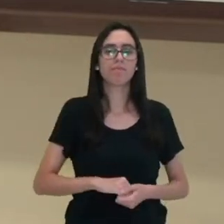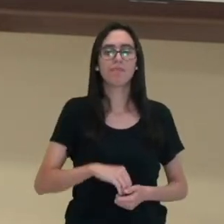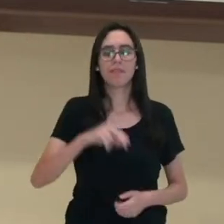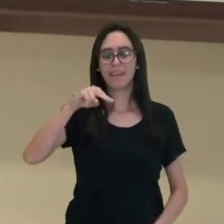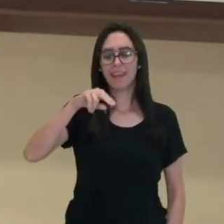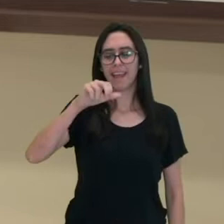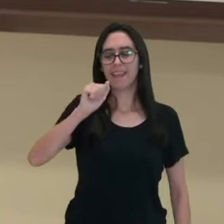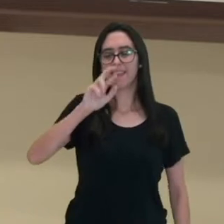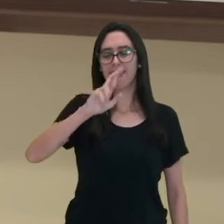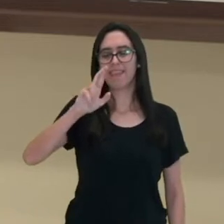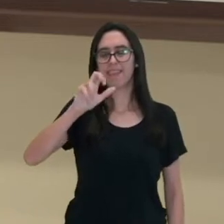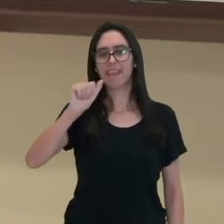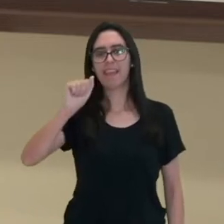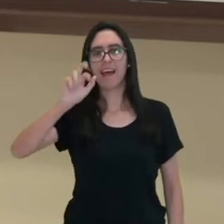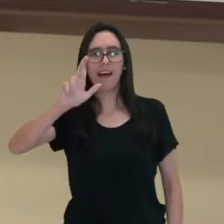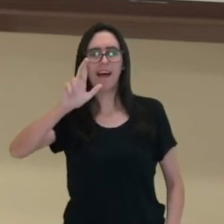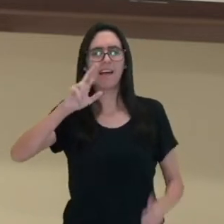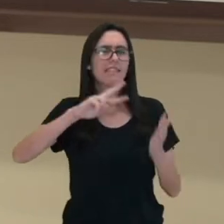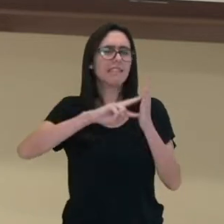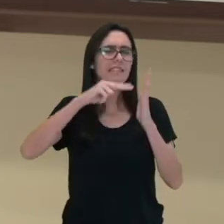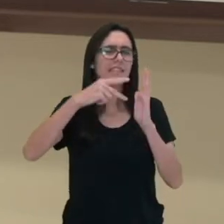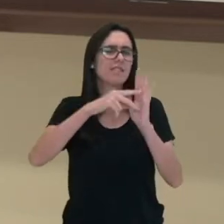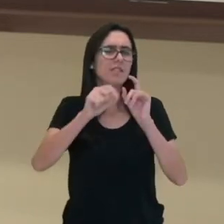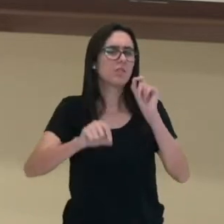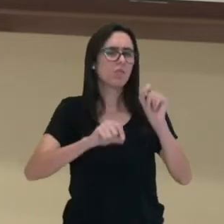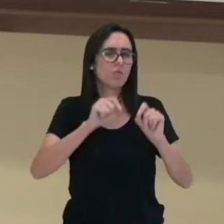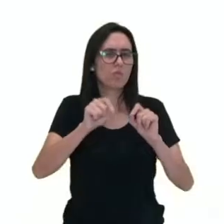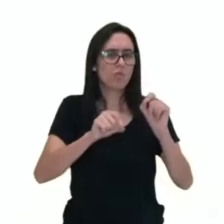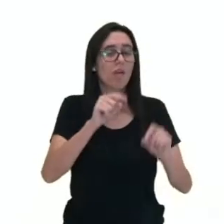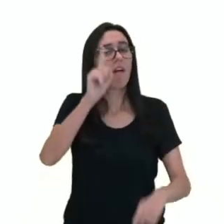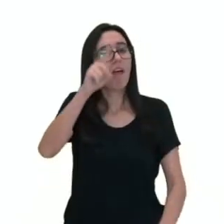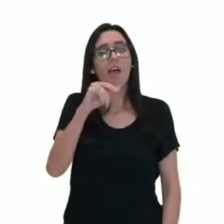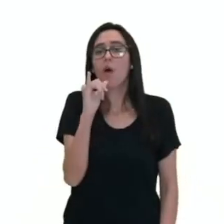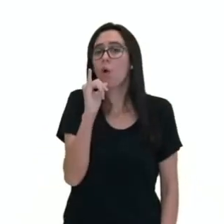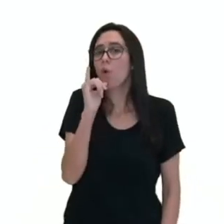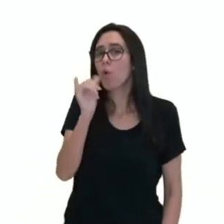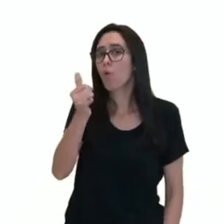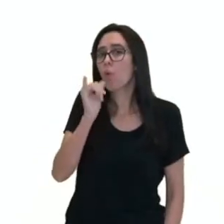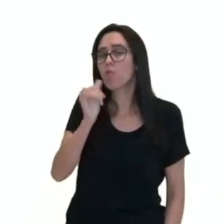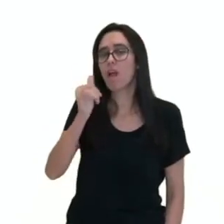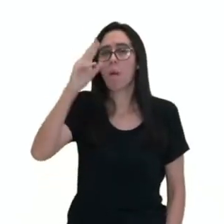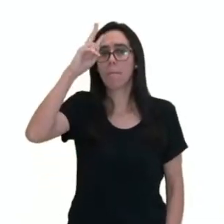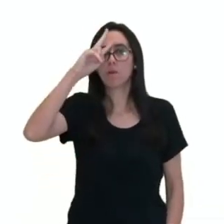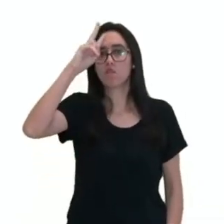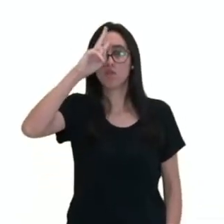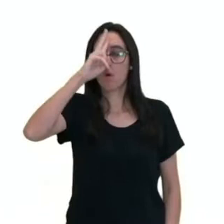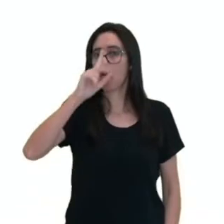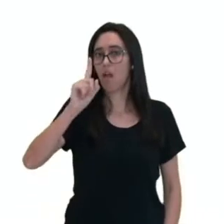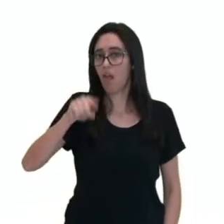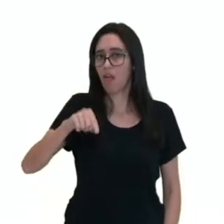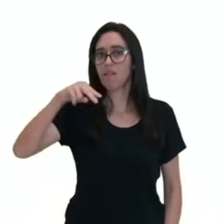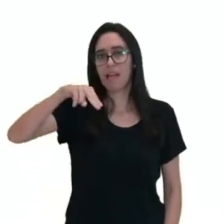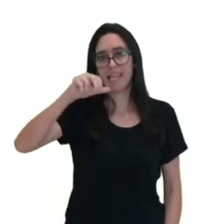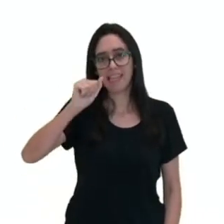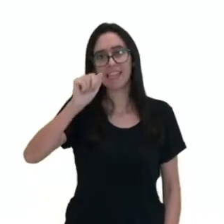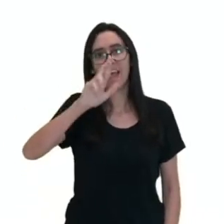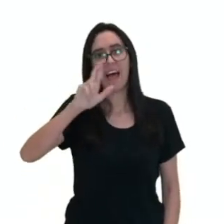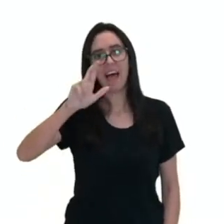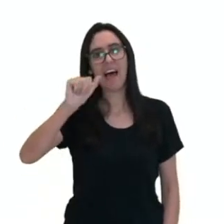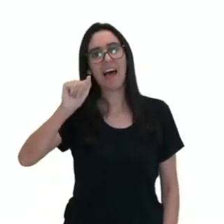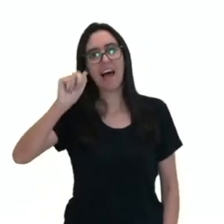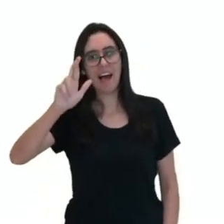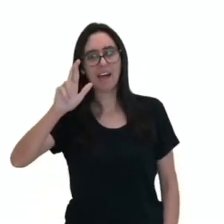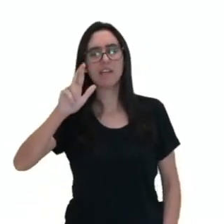que significa narrar? Então narrar, vocês sabem, significa contar uma história, certo? E quais são os